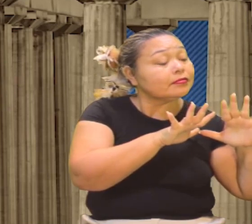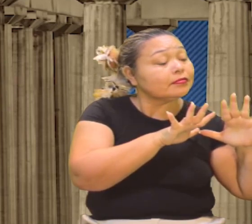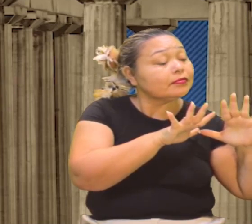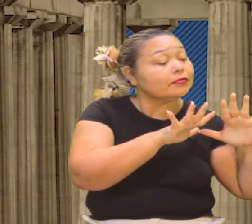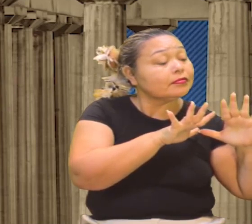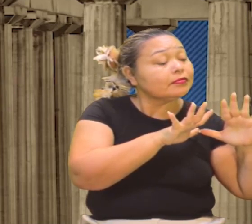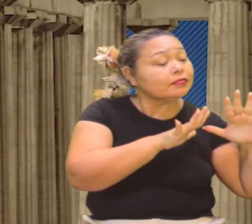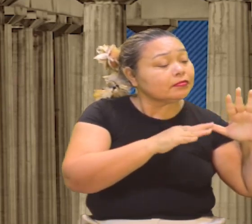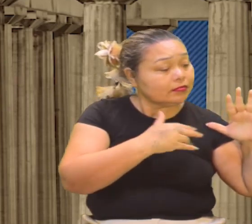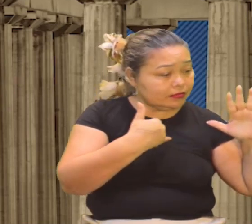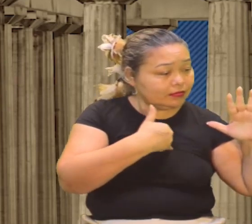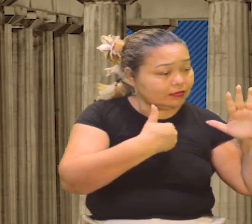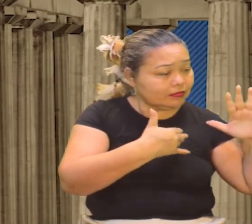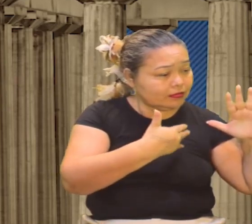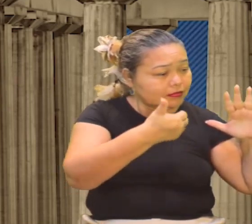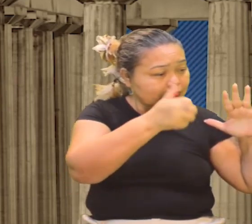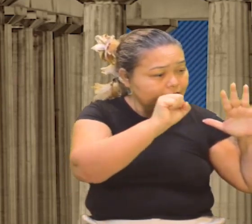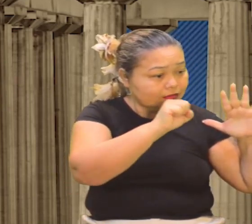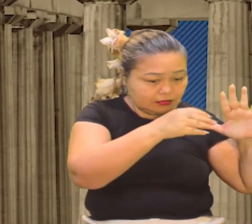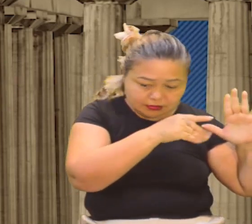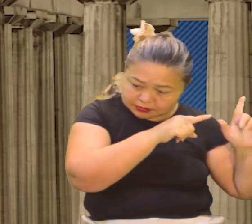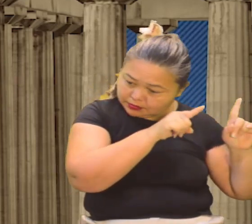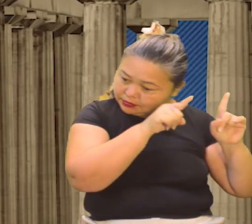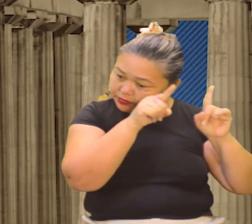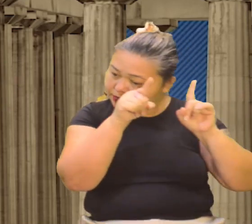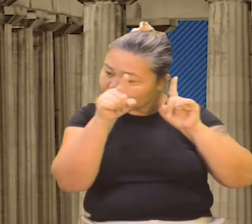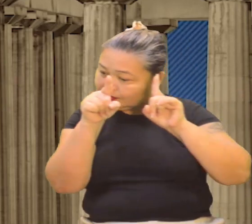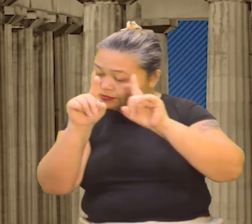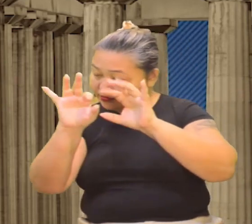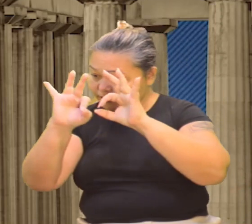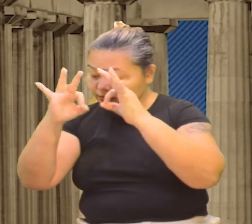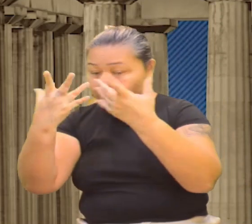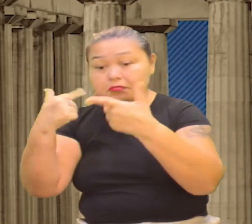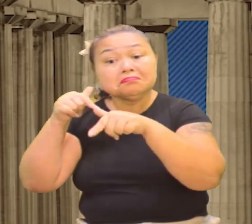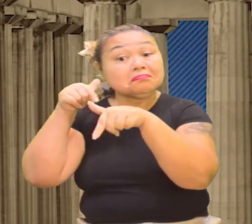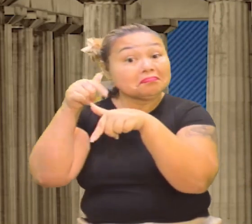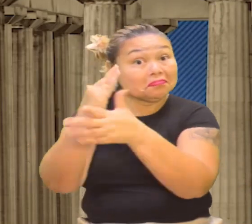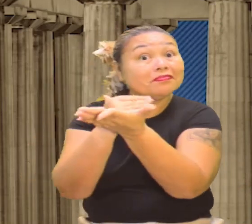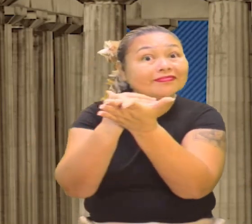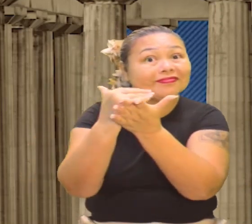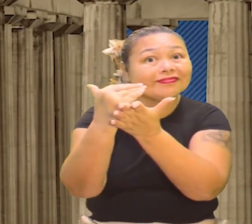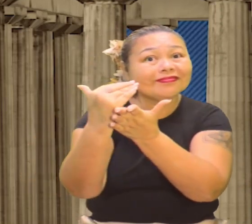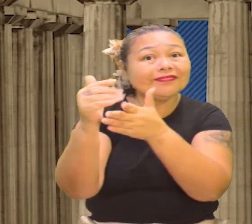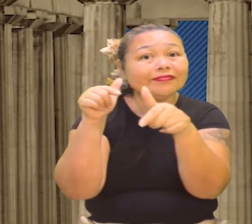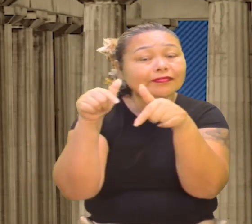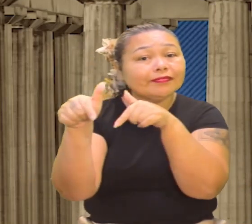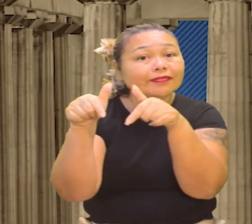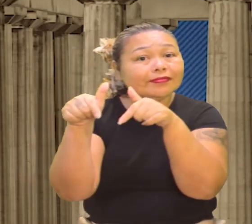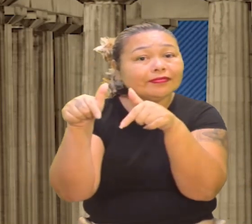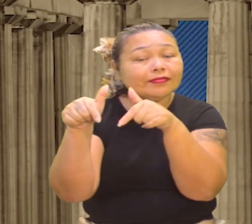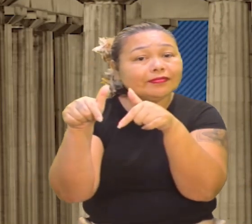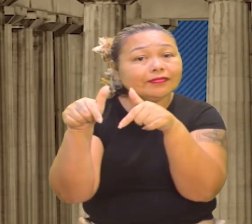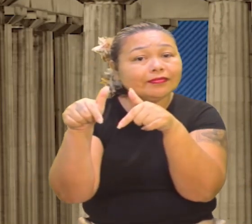que seja até os 18 anos, passou a constituir família, a trabalhar, por exemplo, alguma função,